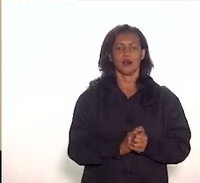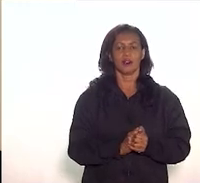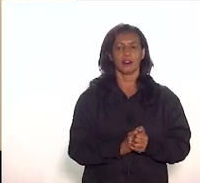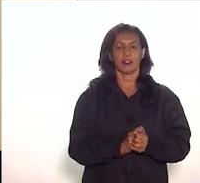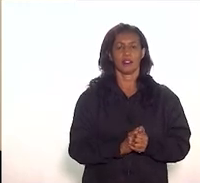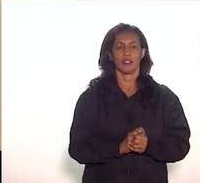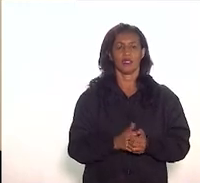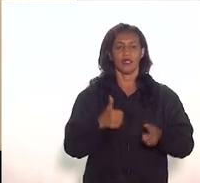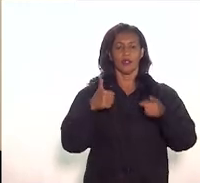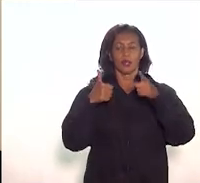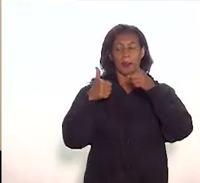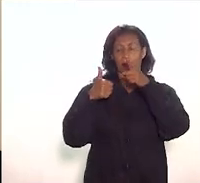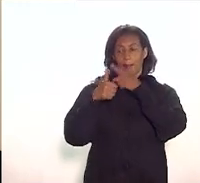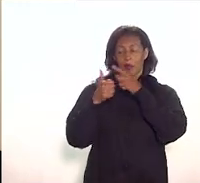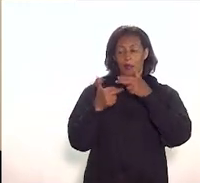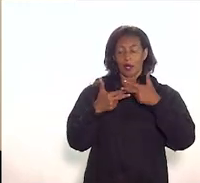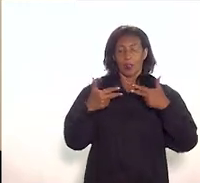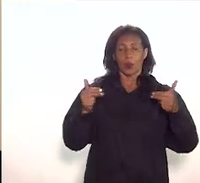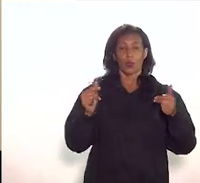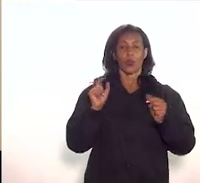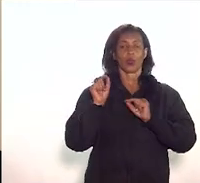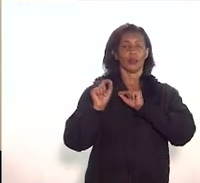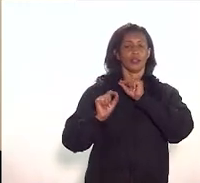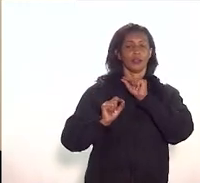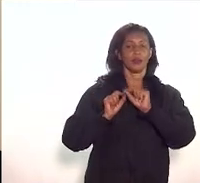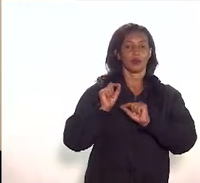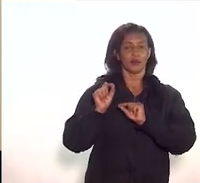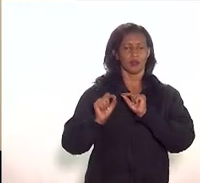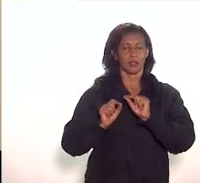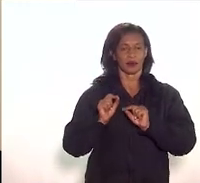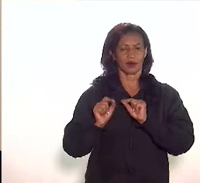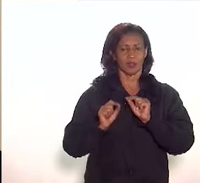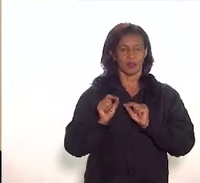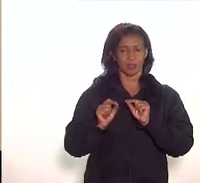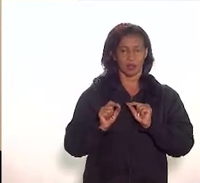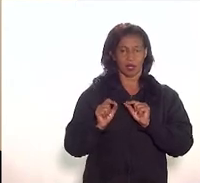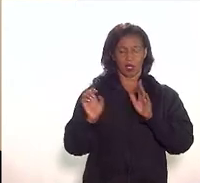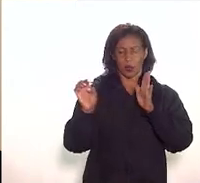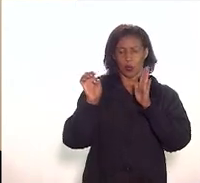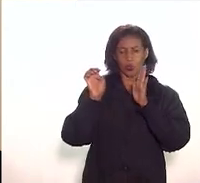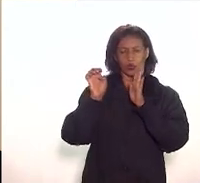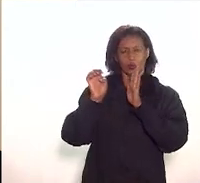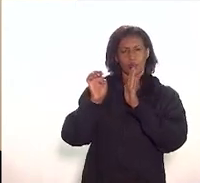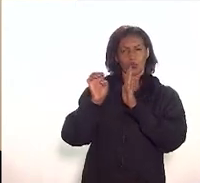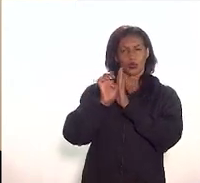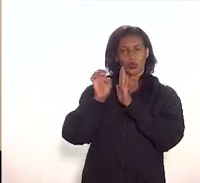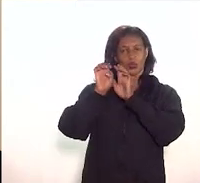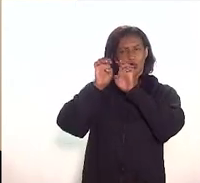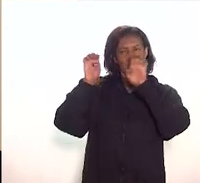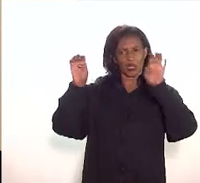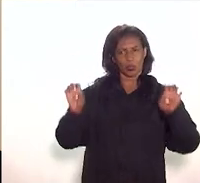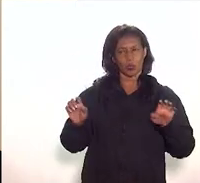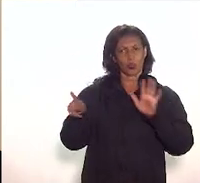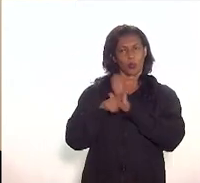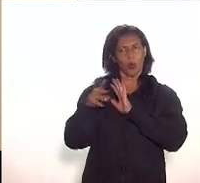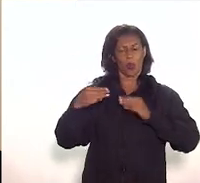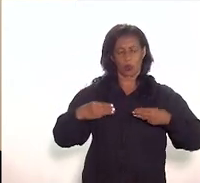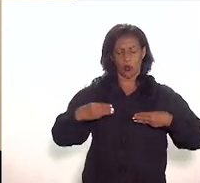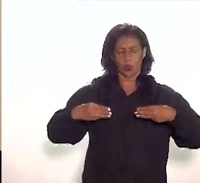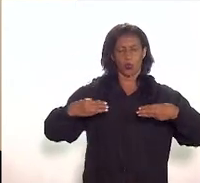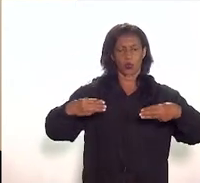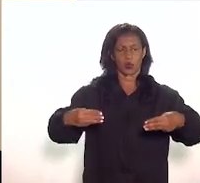me ater a lei que cria o estatuto que institui o estatuto de museus que